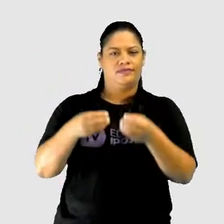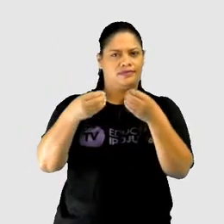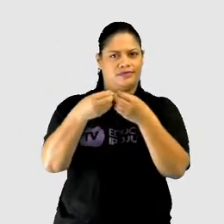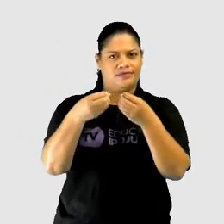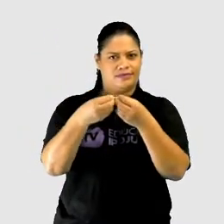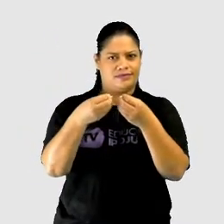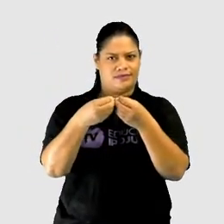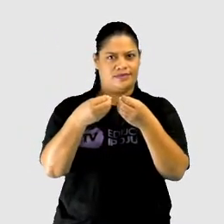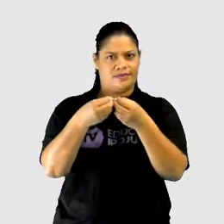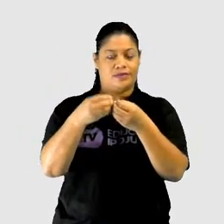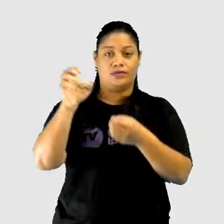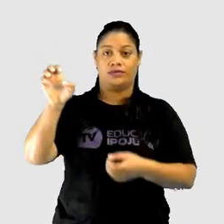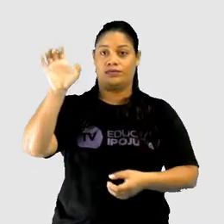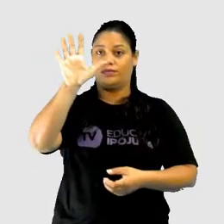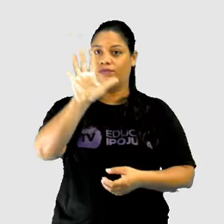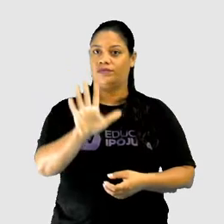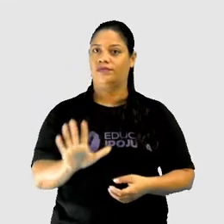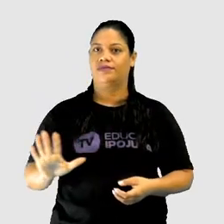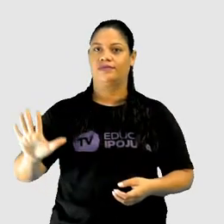com o continente europeu.